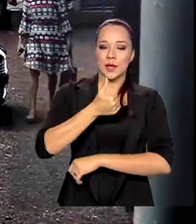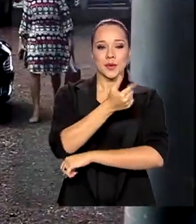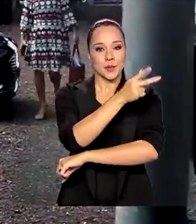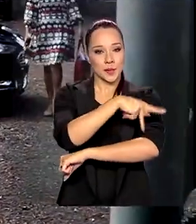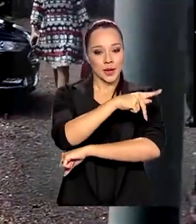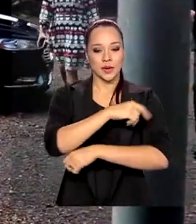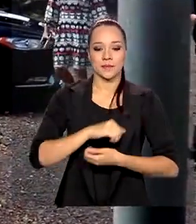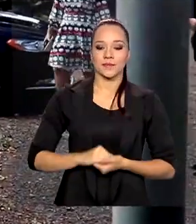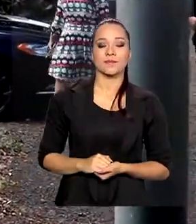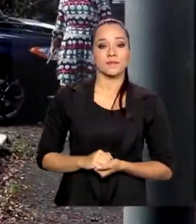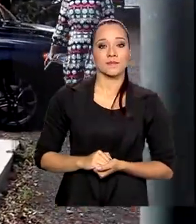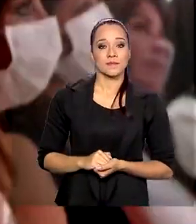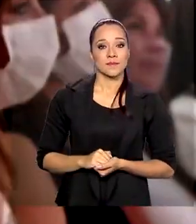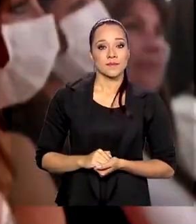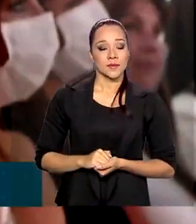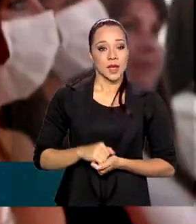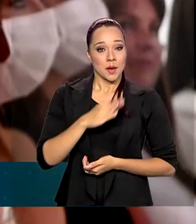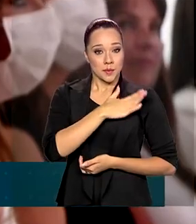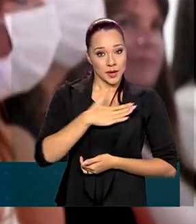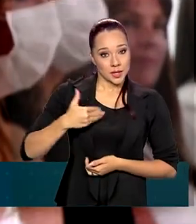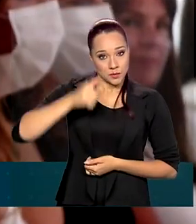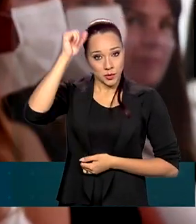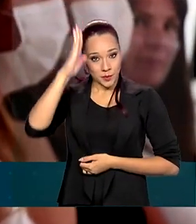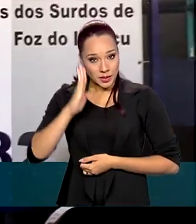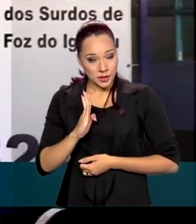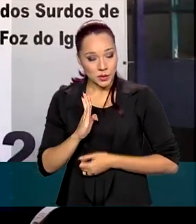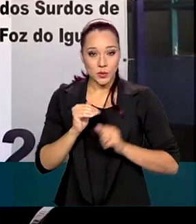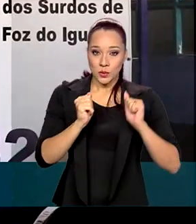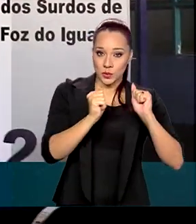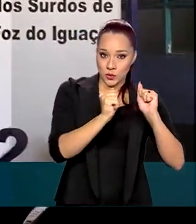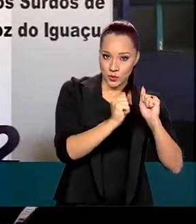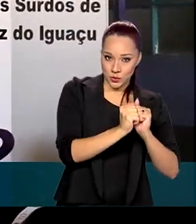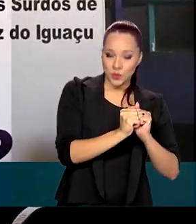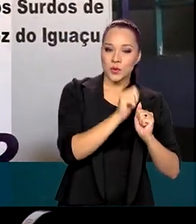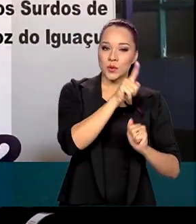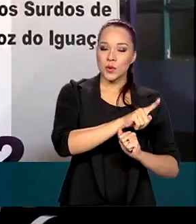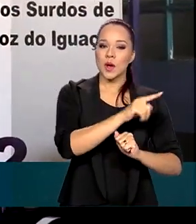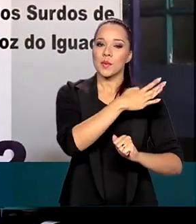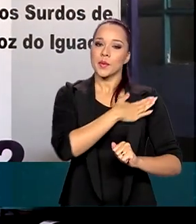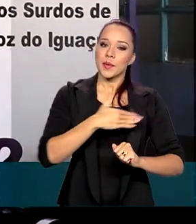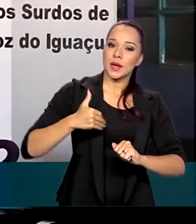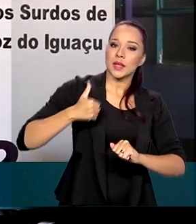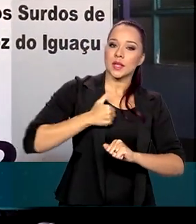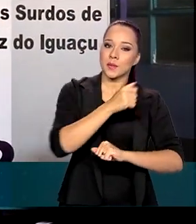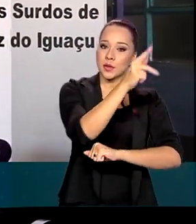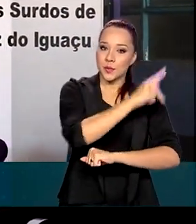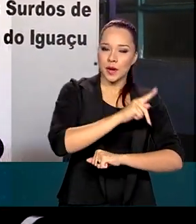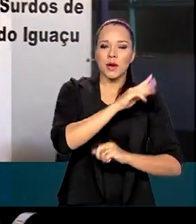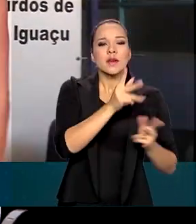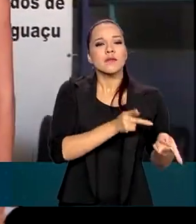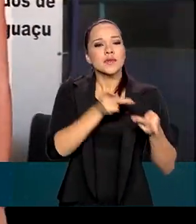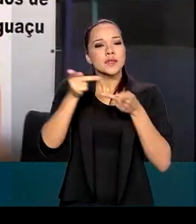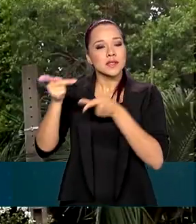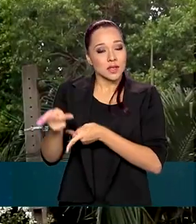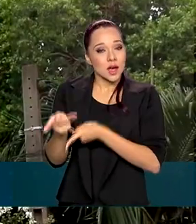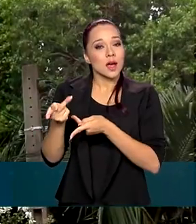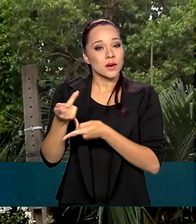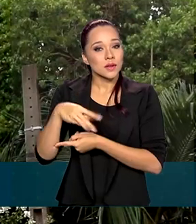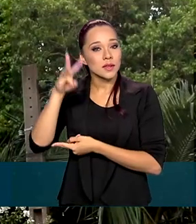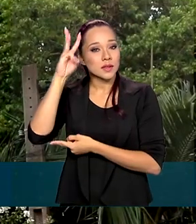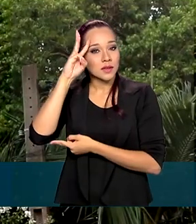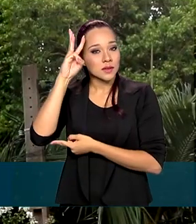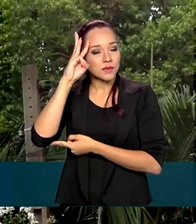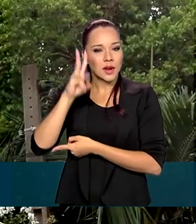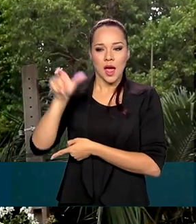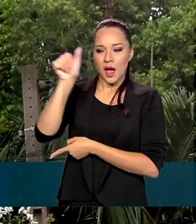primeira-dama do Brasil, Michele Bolsonaro, e a primeira-dama do Paraguai, Silvana Abdo, visitaram nesta terça-feira a